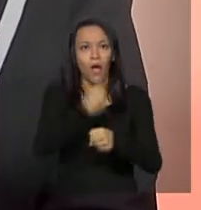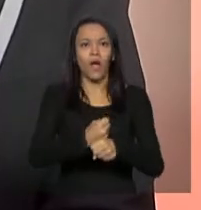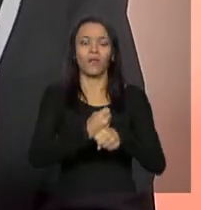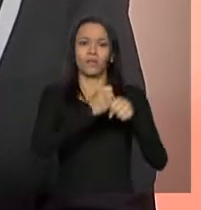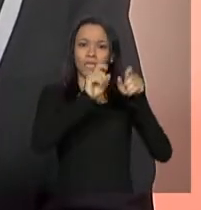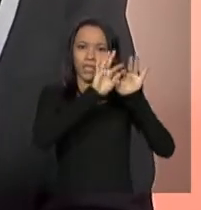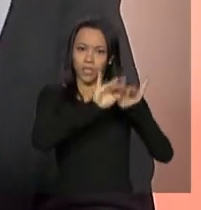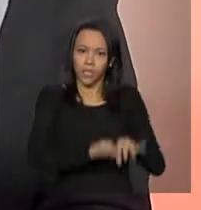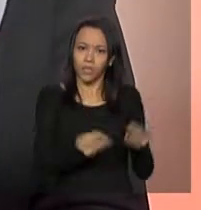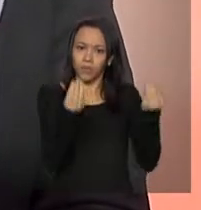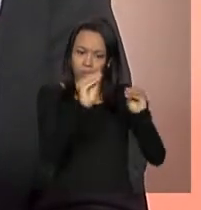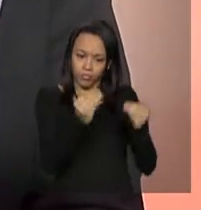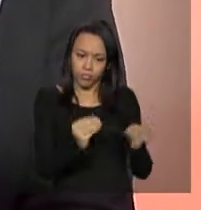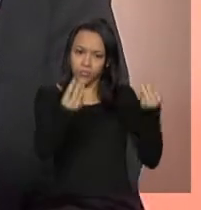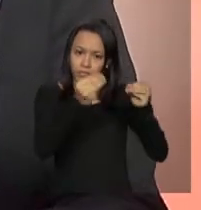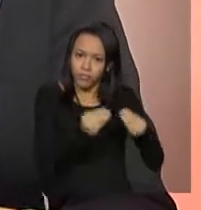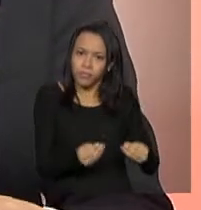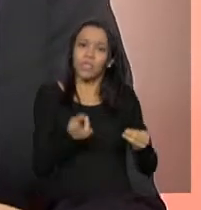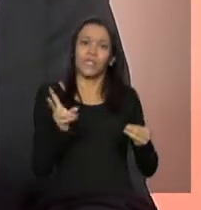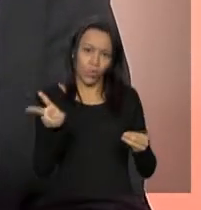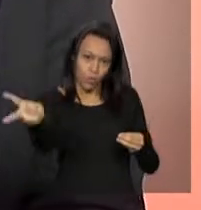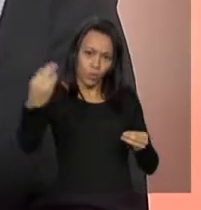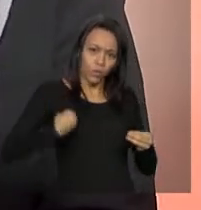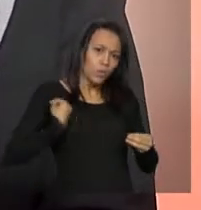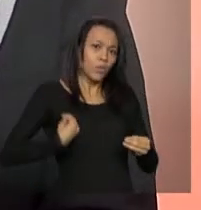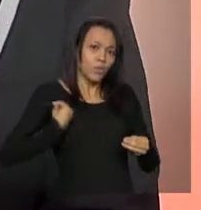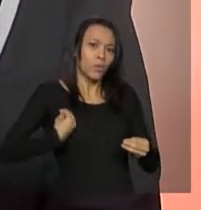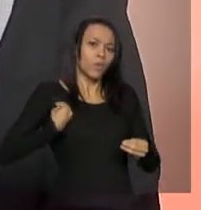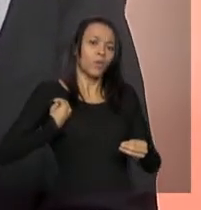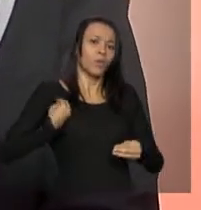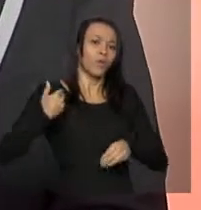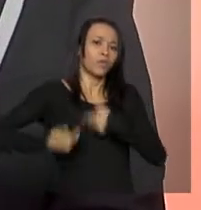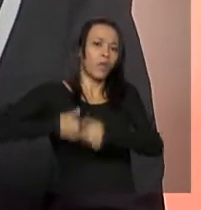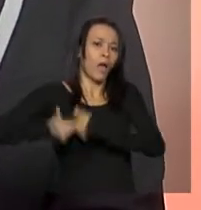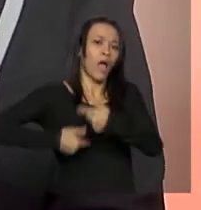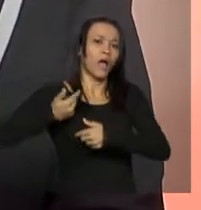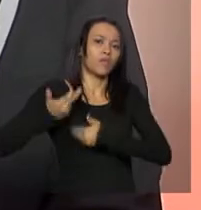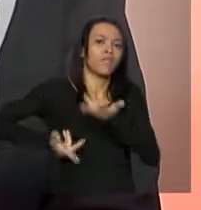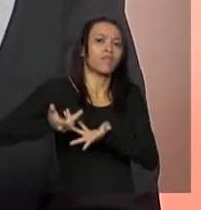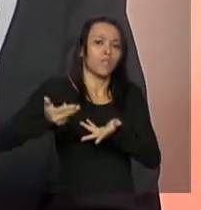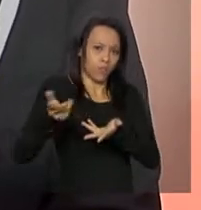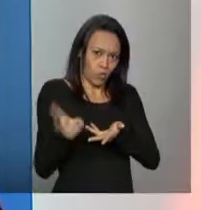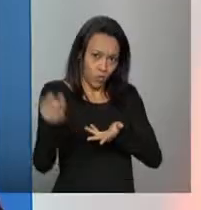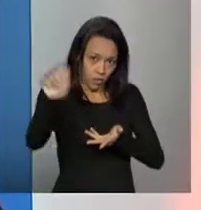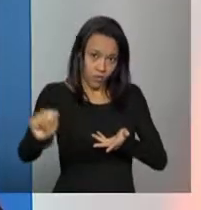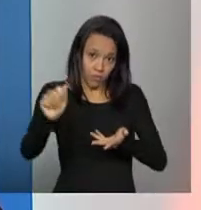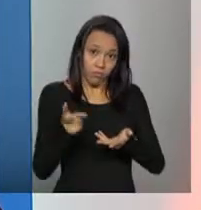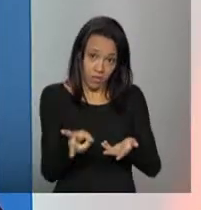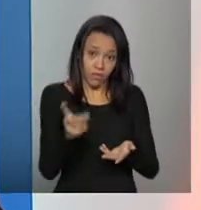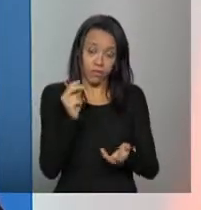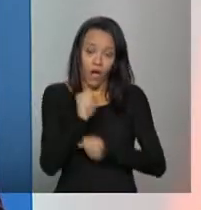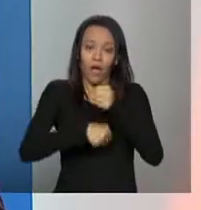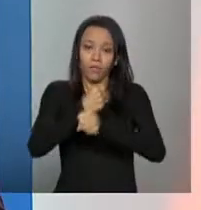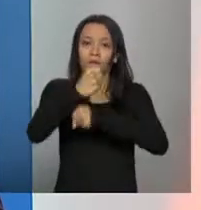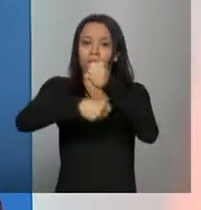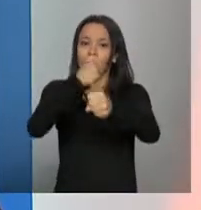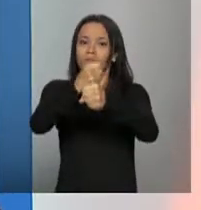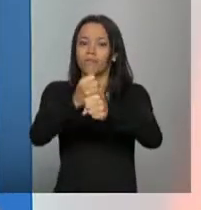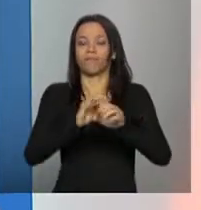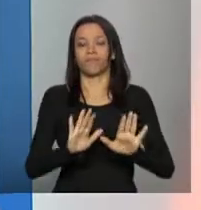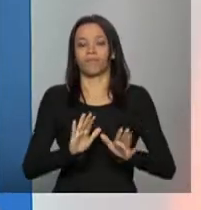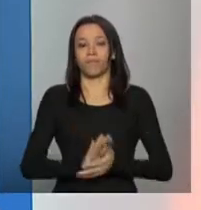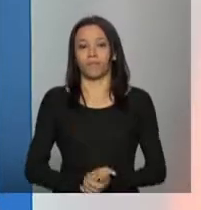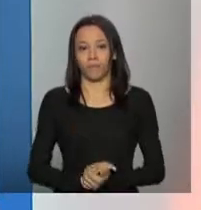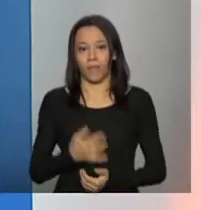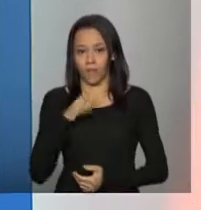esse controle de que a entidade continua, enfim, prestando o serviço? Como é que é feito esse acompanhamento? Bom, o cadastro, ele foi